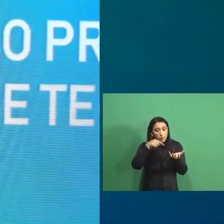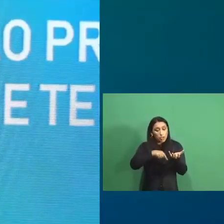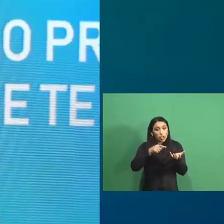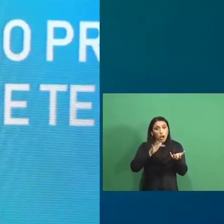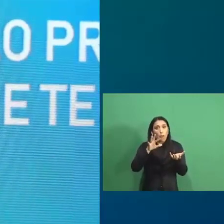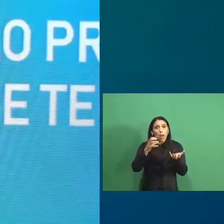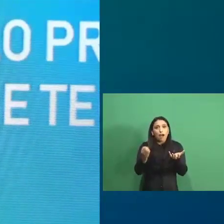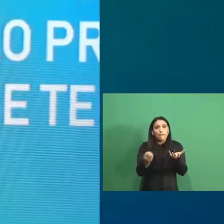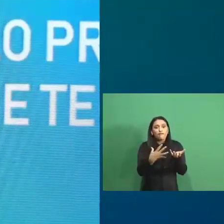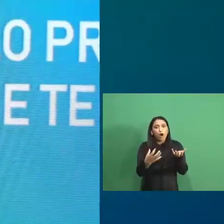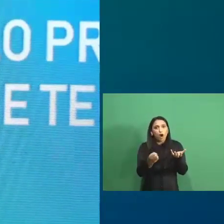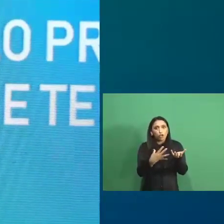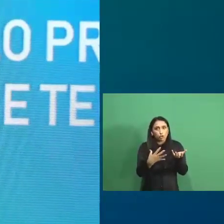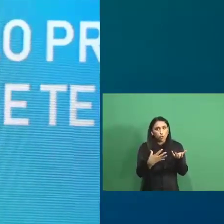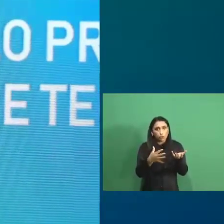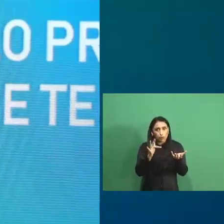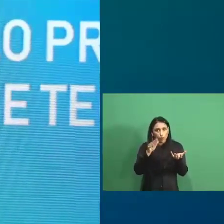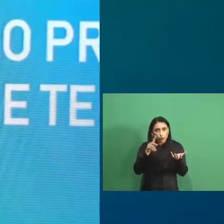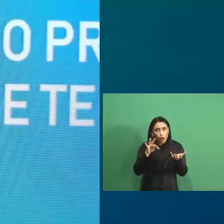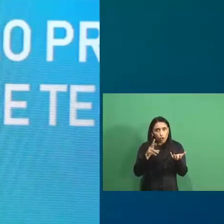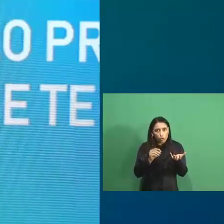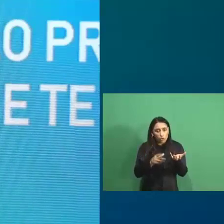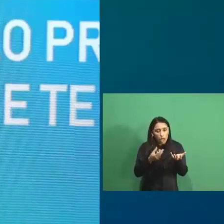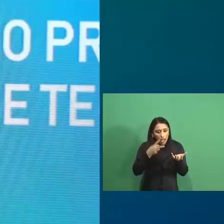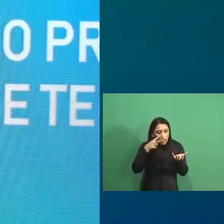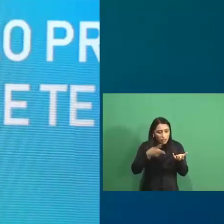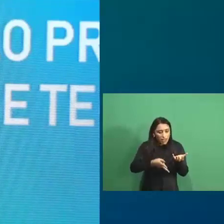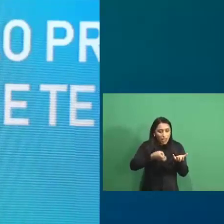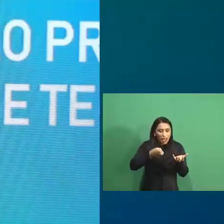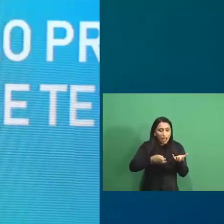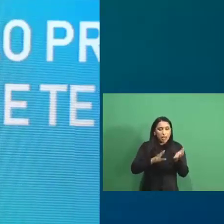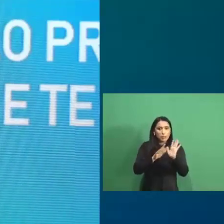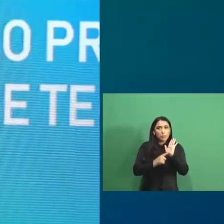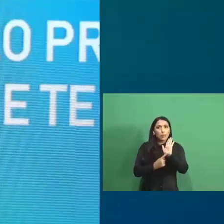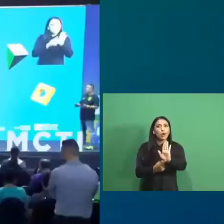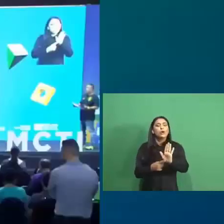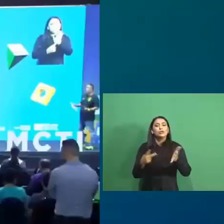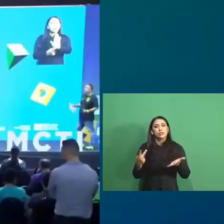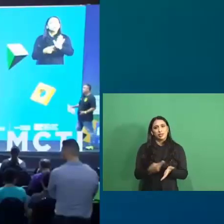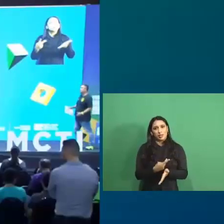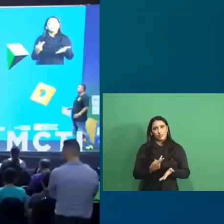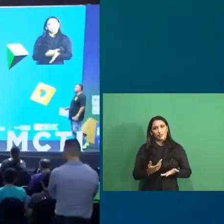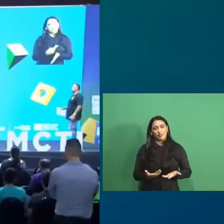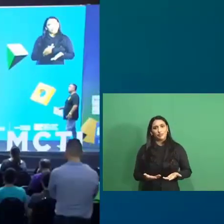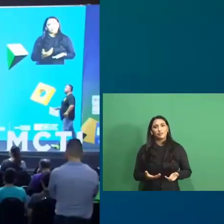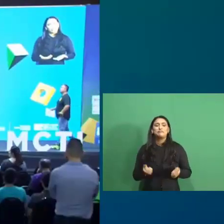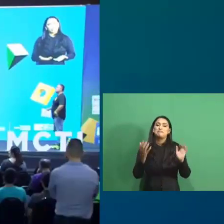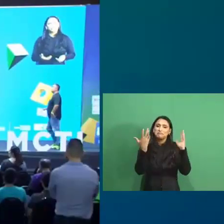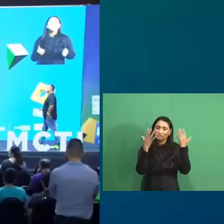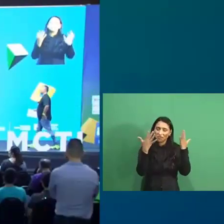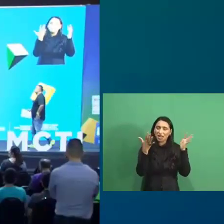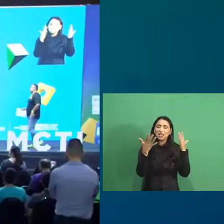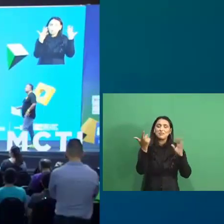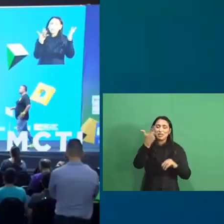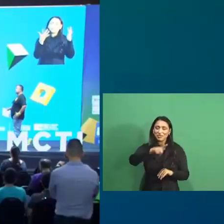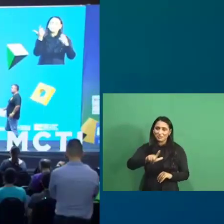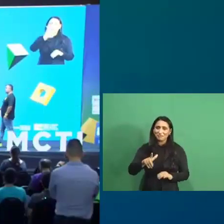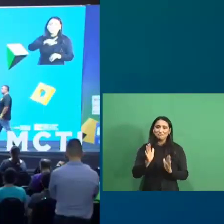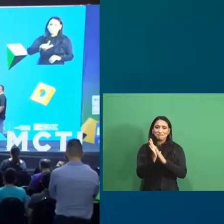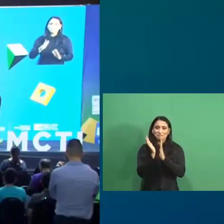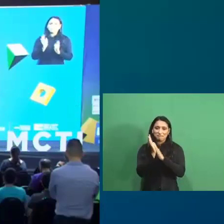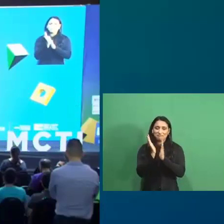foto, a gente vai ter o reconhecimento de imagem. Ok, obrigada. Parabéns mais uma vez. Obrigada.